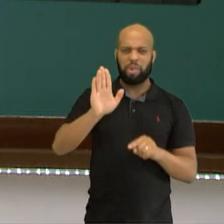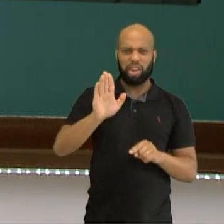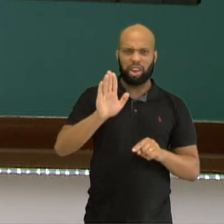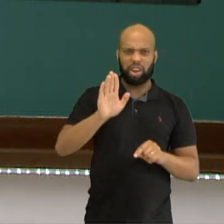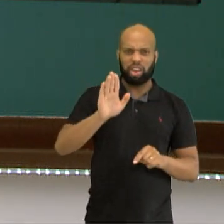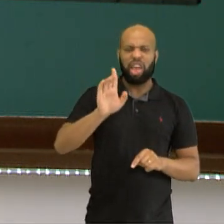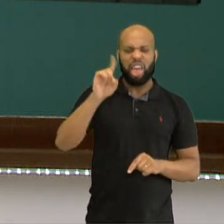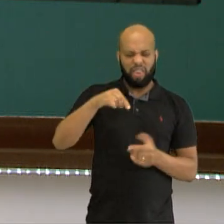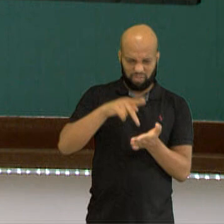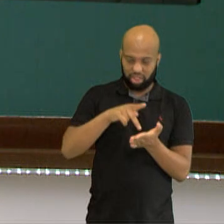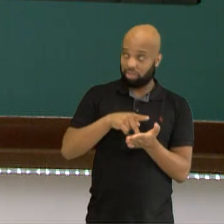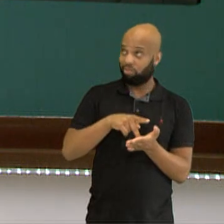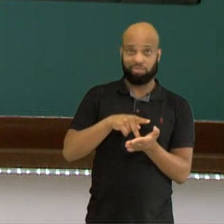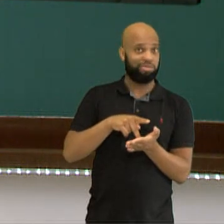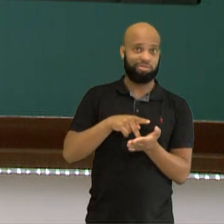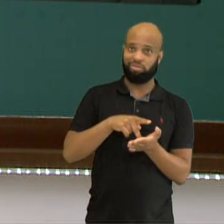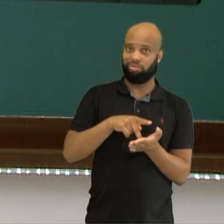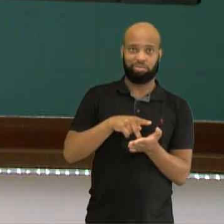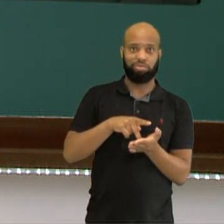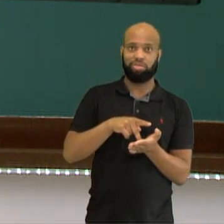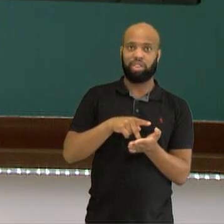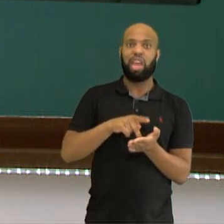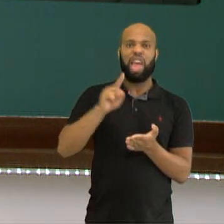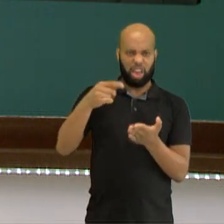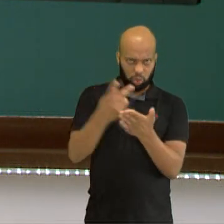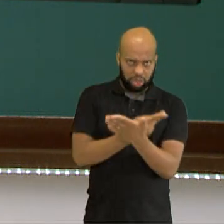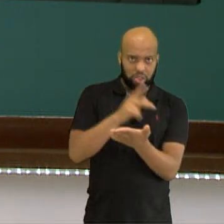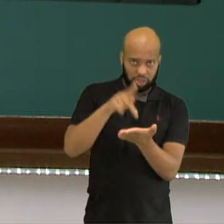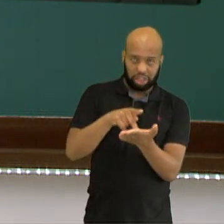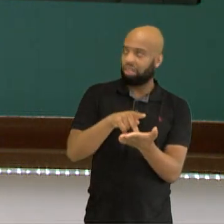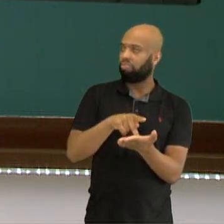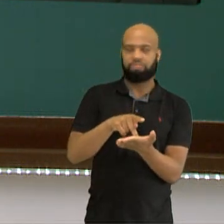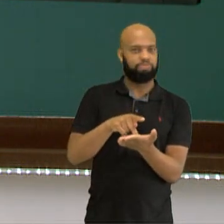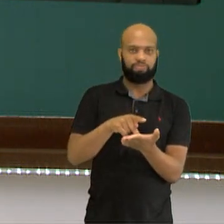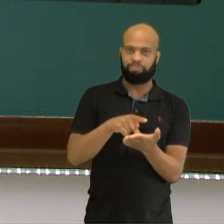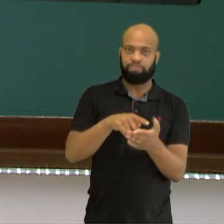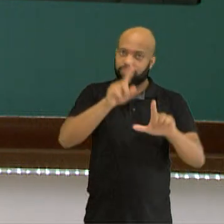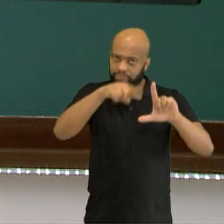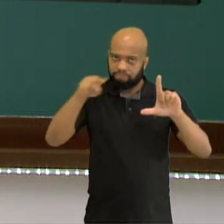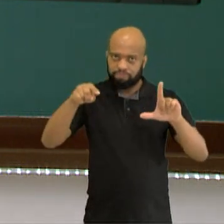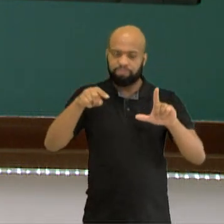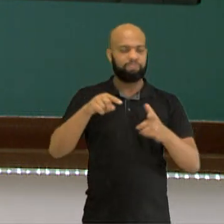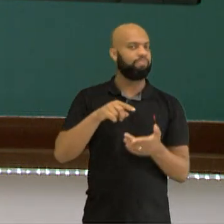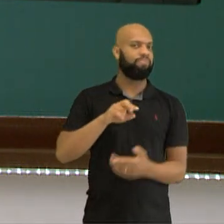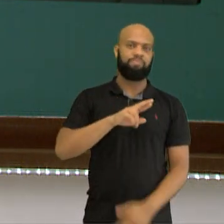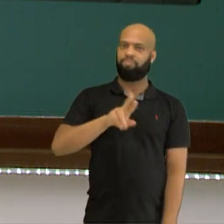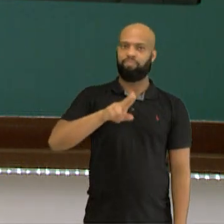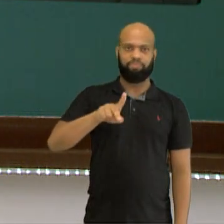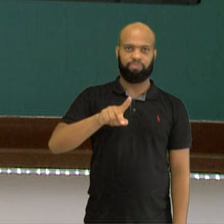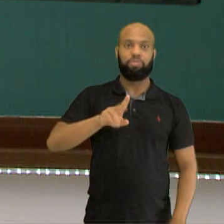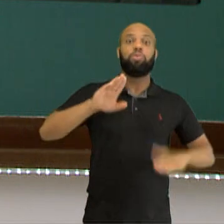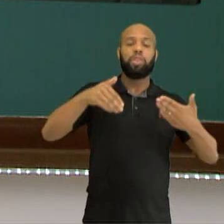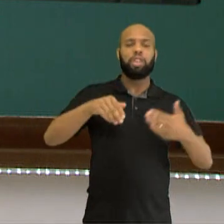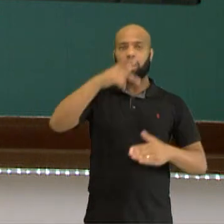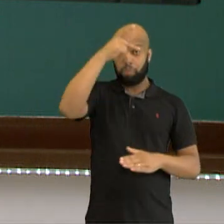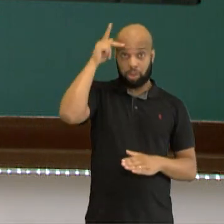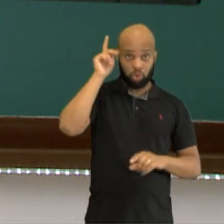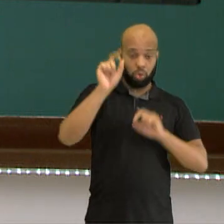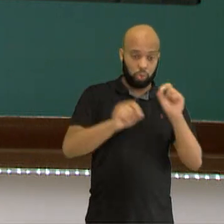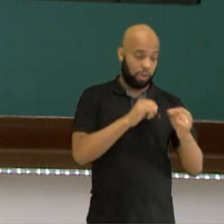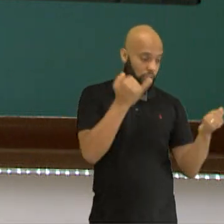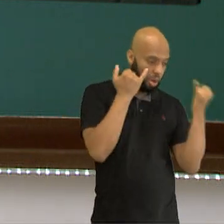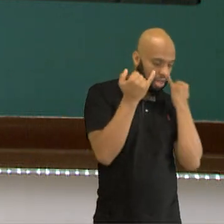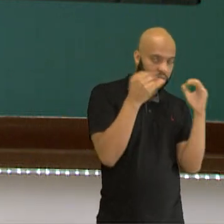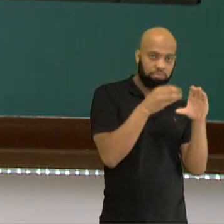realidade, que não são baseadas em fatos, em dados, em registros. E essas pessoas vão passando as